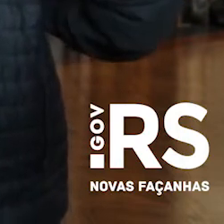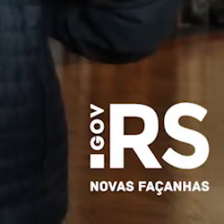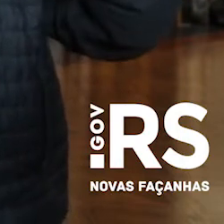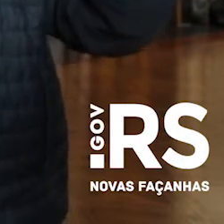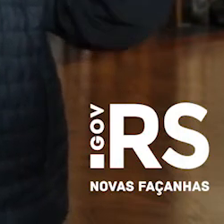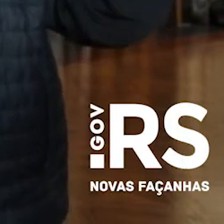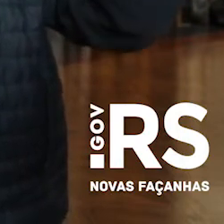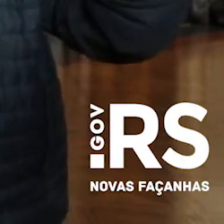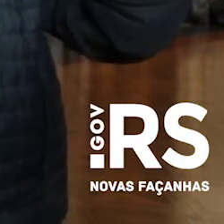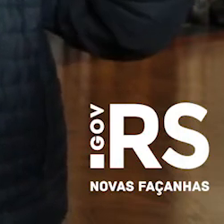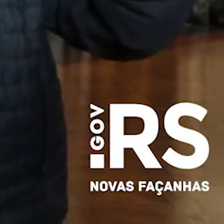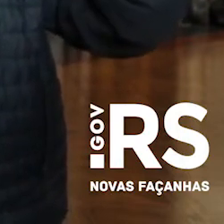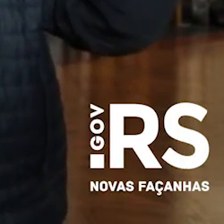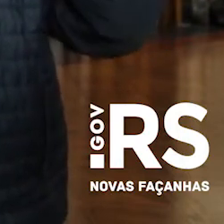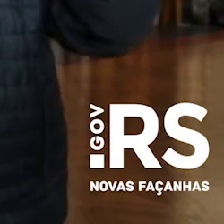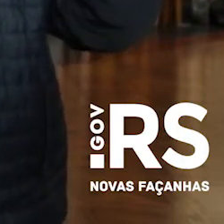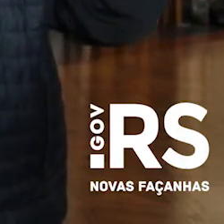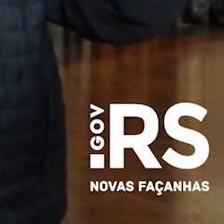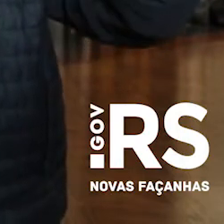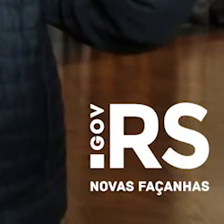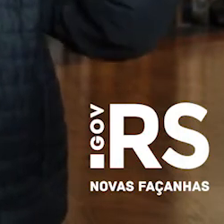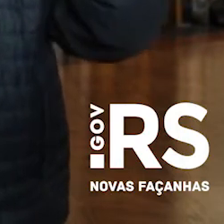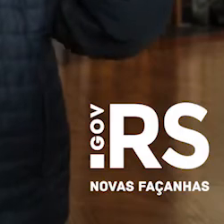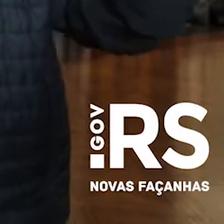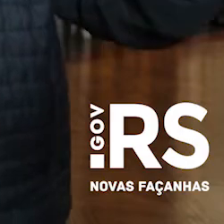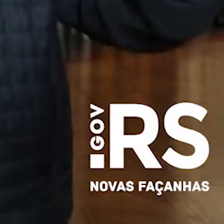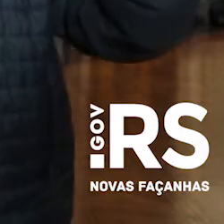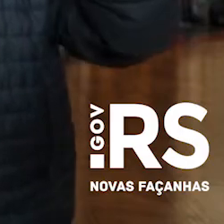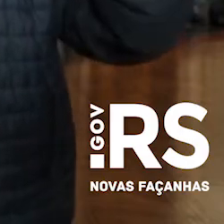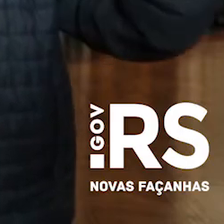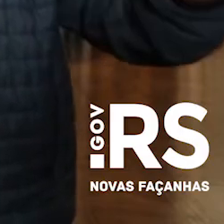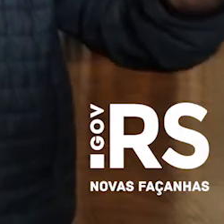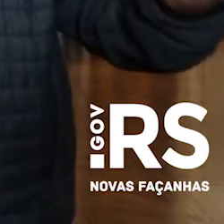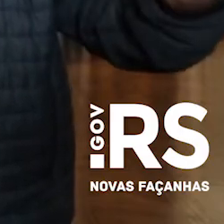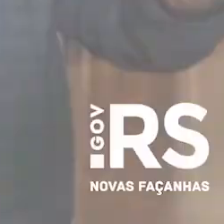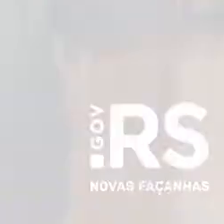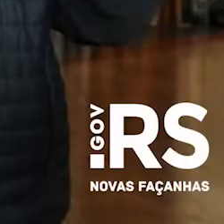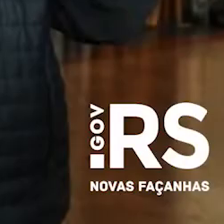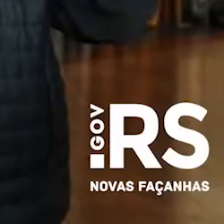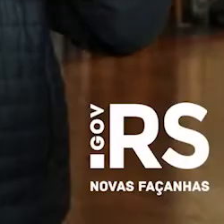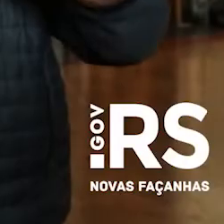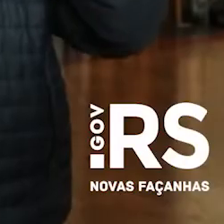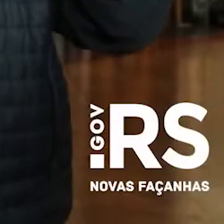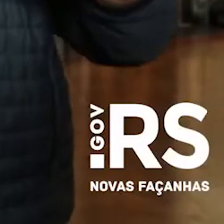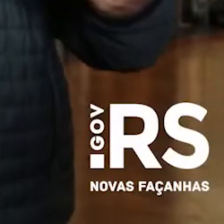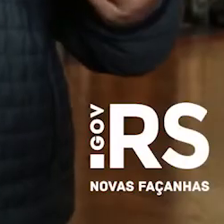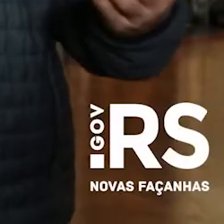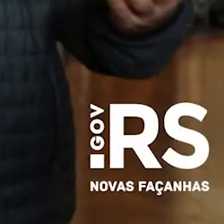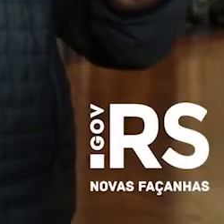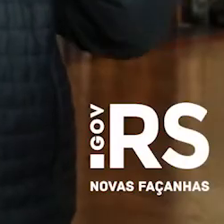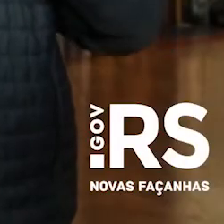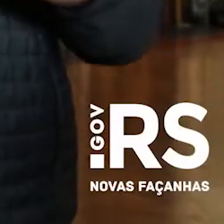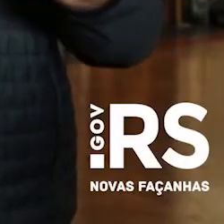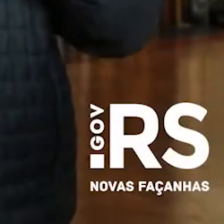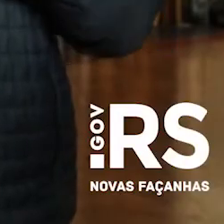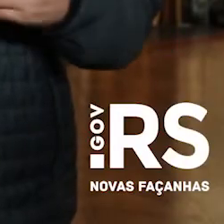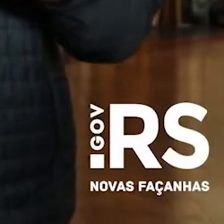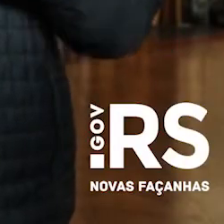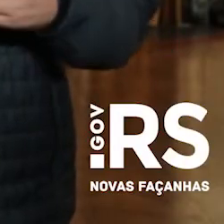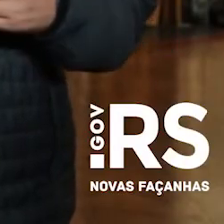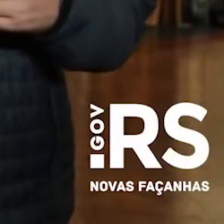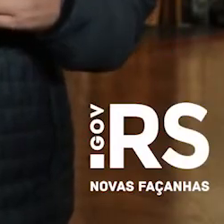do nariz, da boca, de pessoas com as quais eu posso ter um contato próximo. Mas elas devem ser utilizadas em